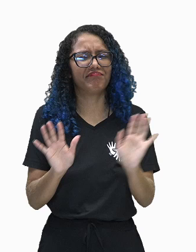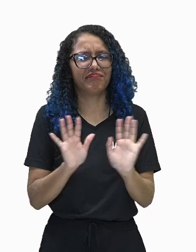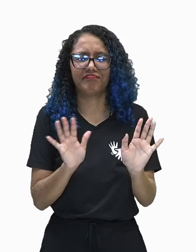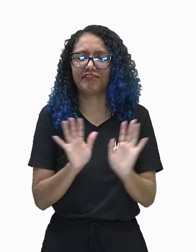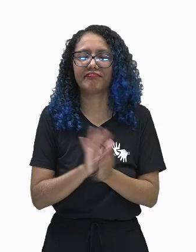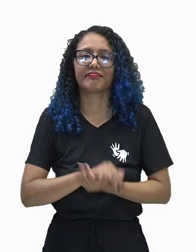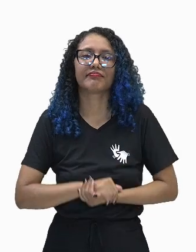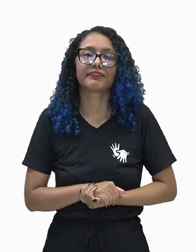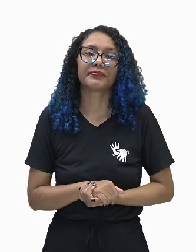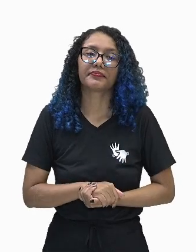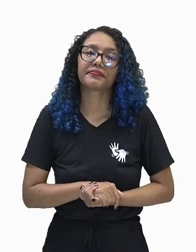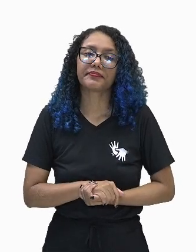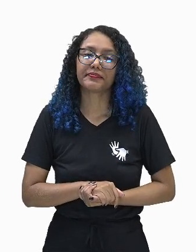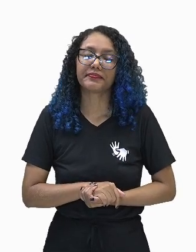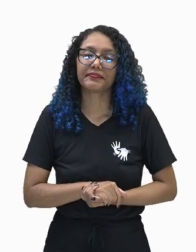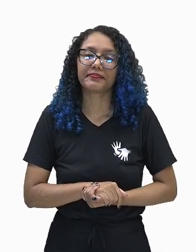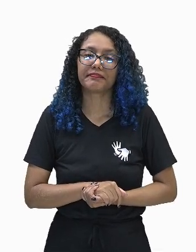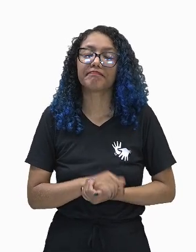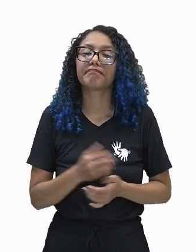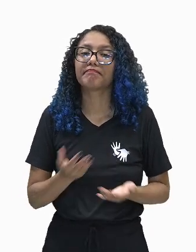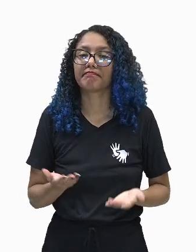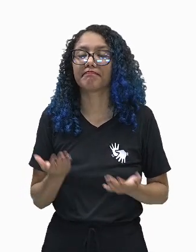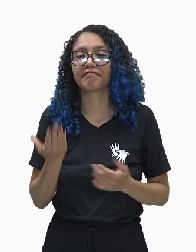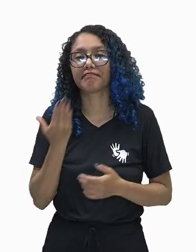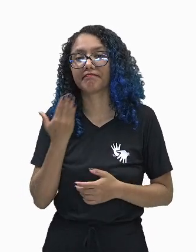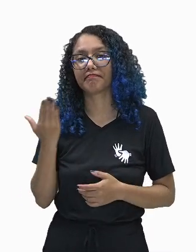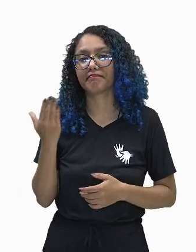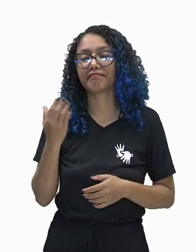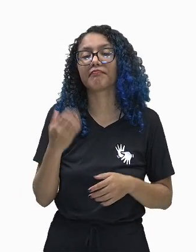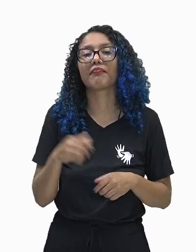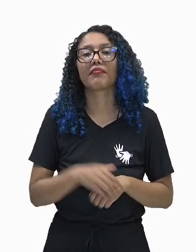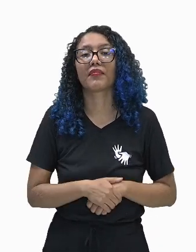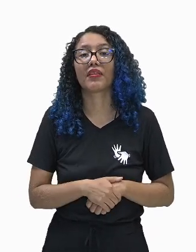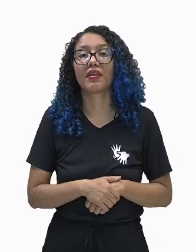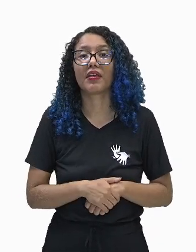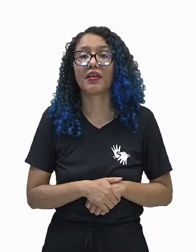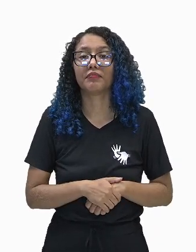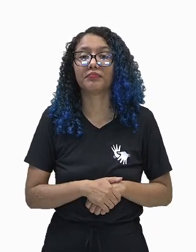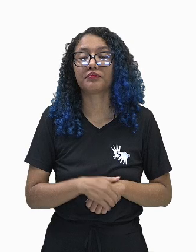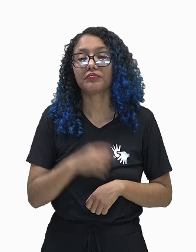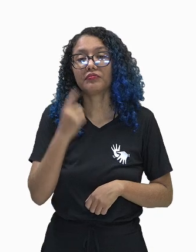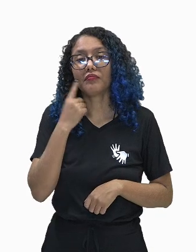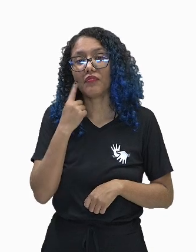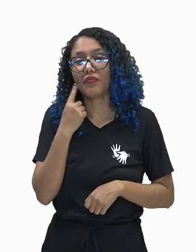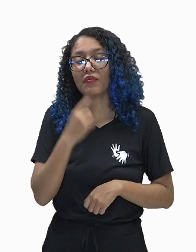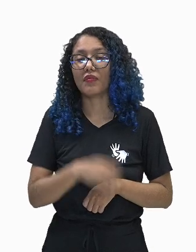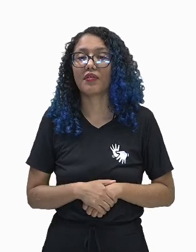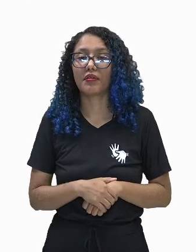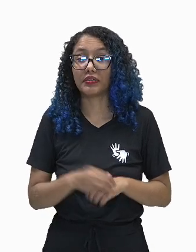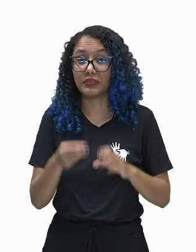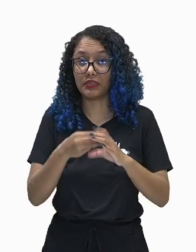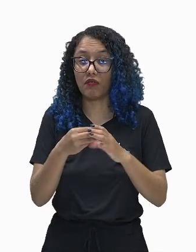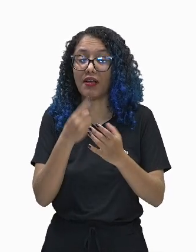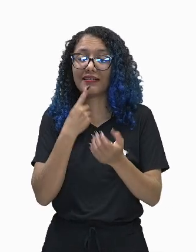que eu estou mostrando para vocês aí, nós temos a mesma amostra que é a célula sanguínea do